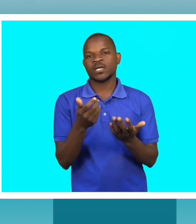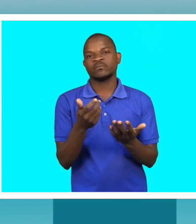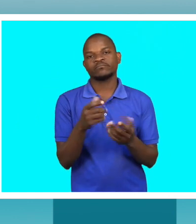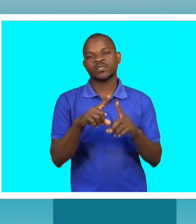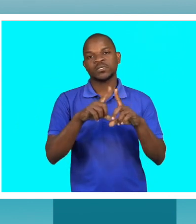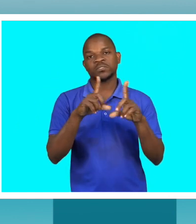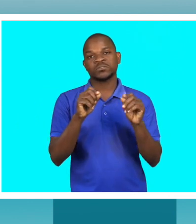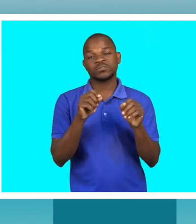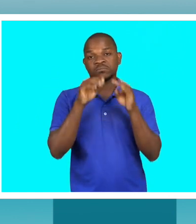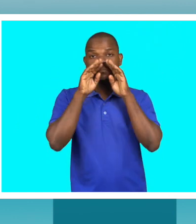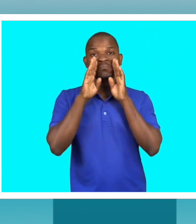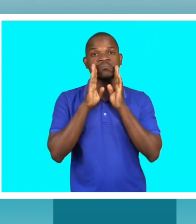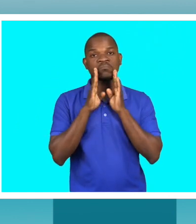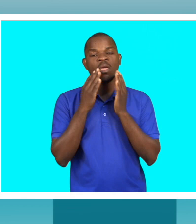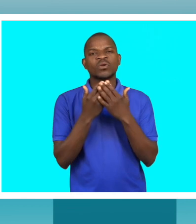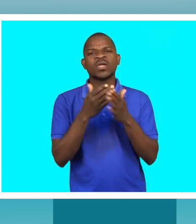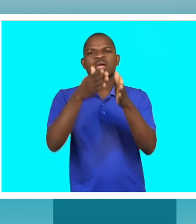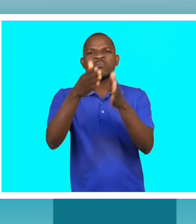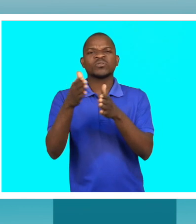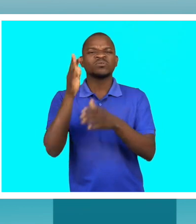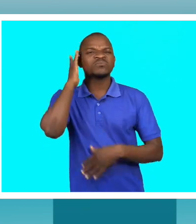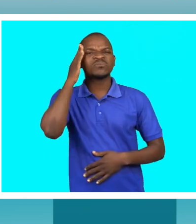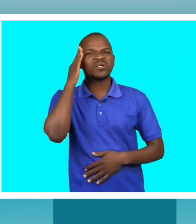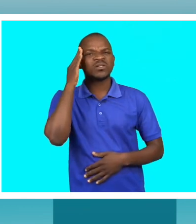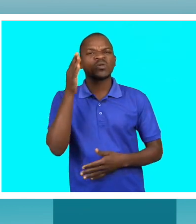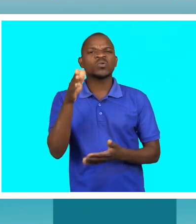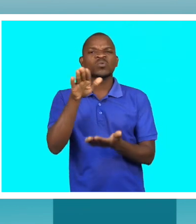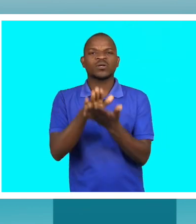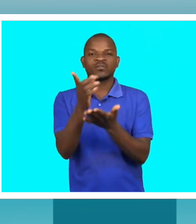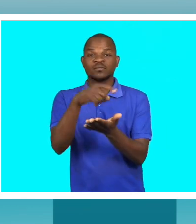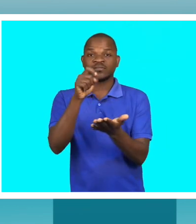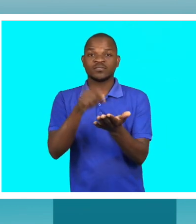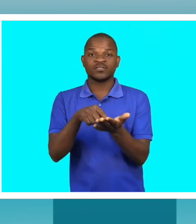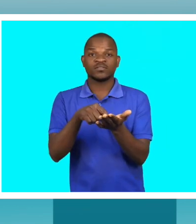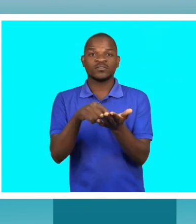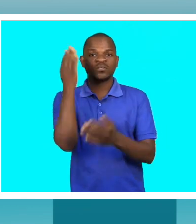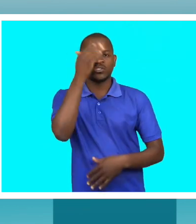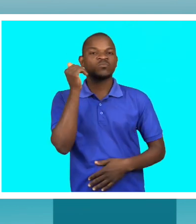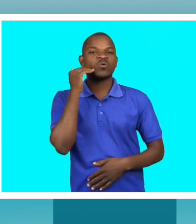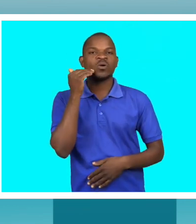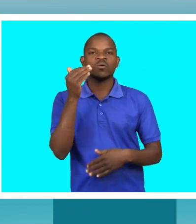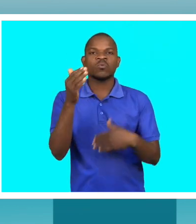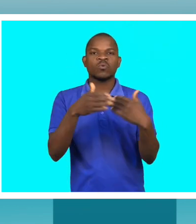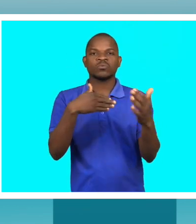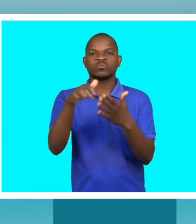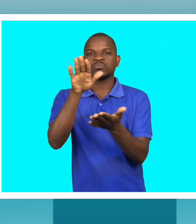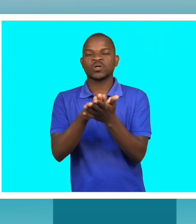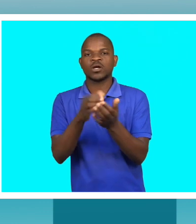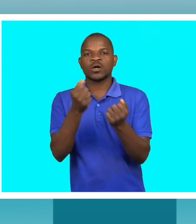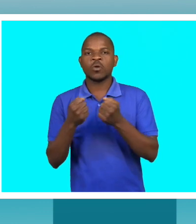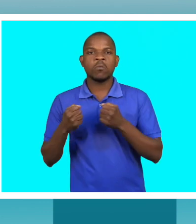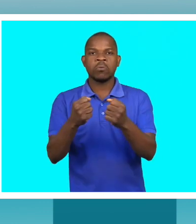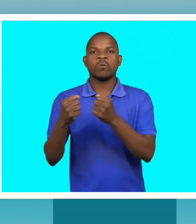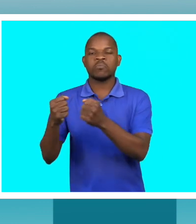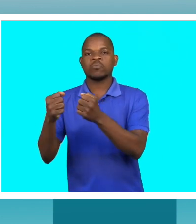mesmo eu penso talvez porque as pessoas habituaram-se que a cidade de Ximóio não tinha passadeiras e não tinha rampas e estacionavam onde queriam mas neste